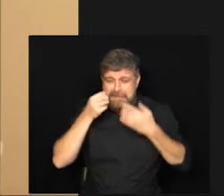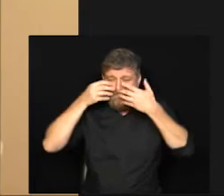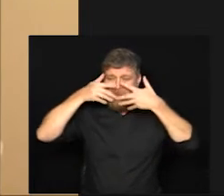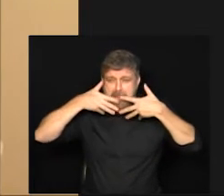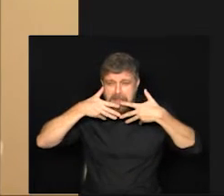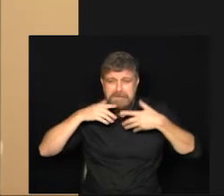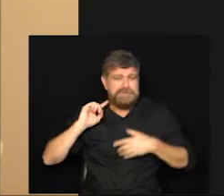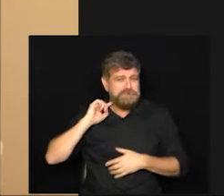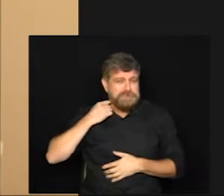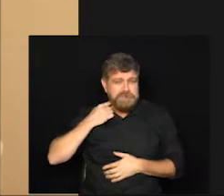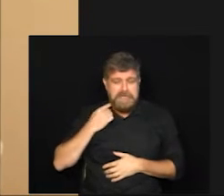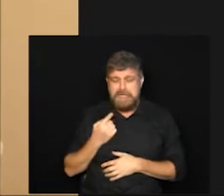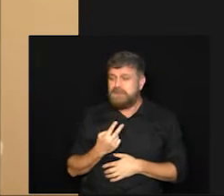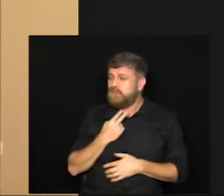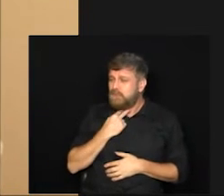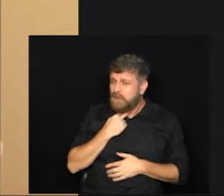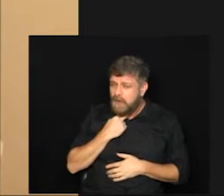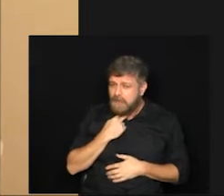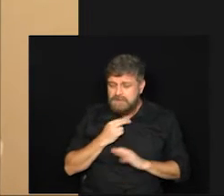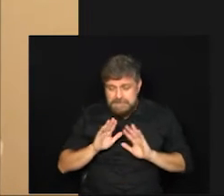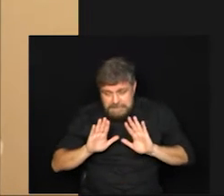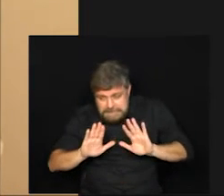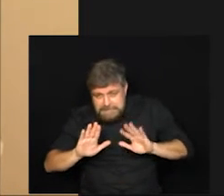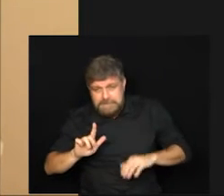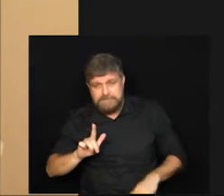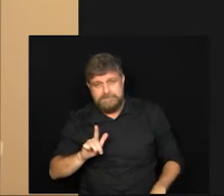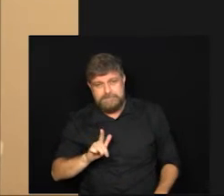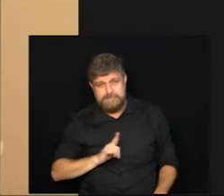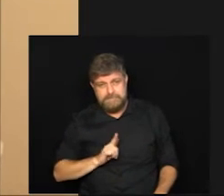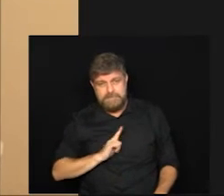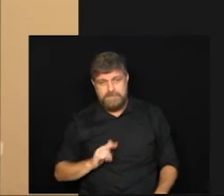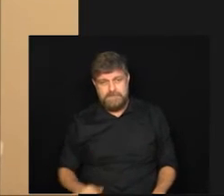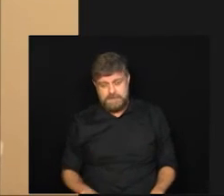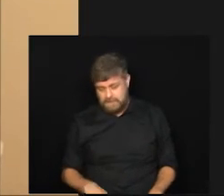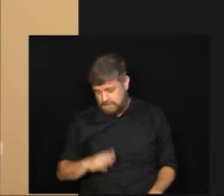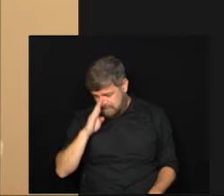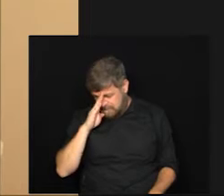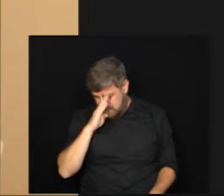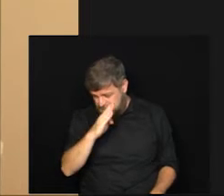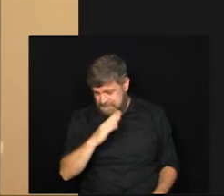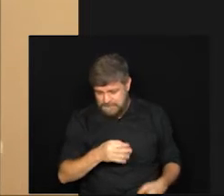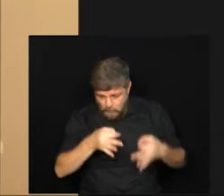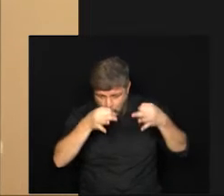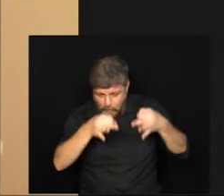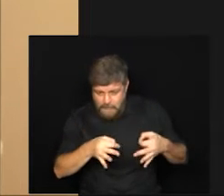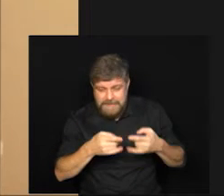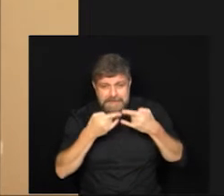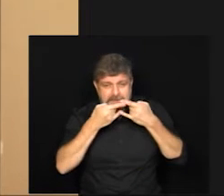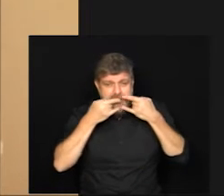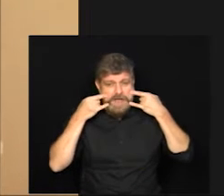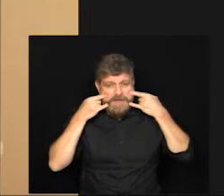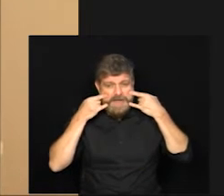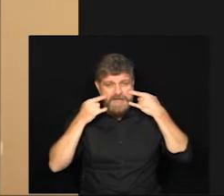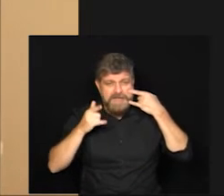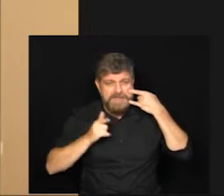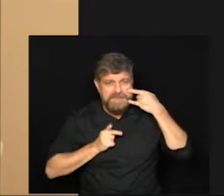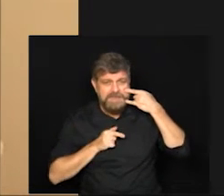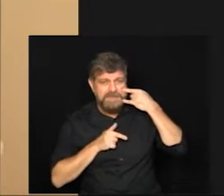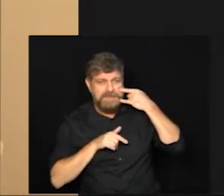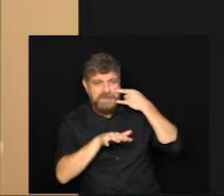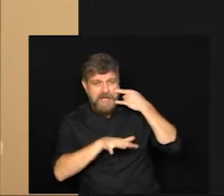uma sujidade mas o ideal é que a utilização dessas máscaras sejam para